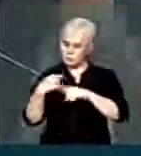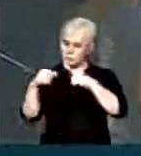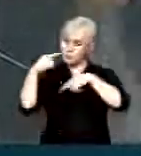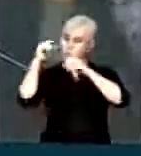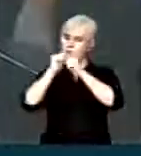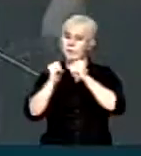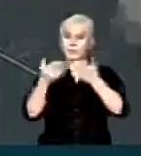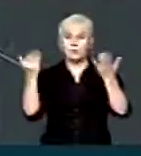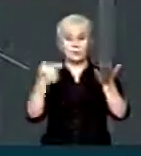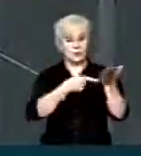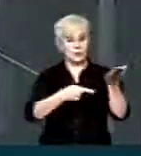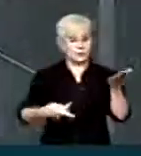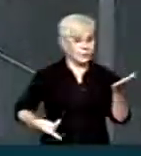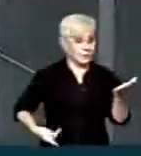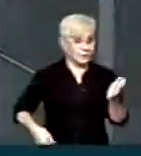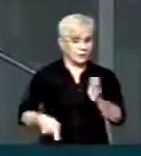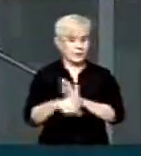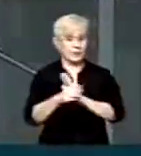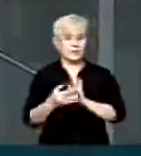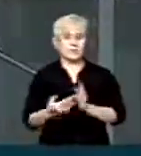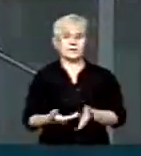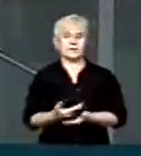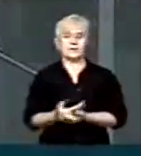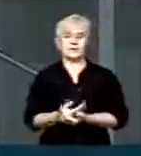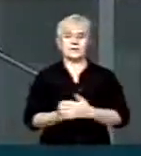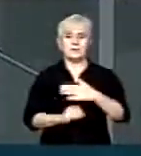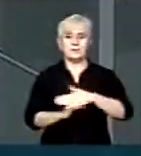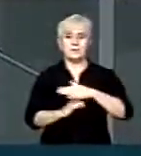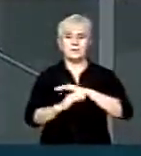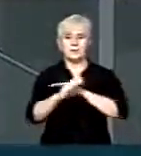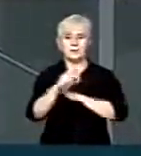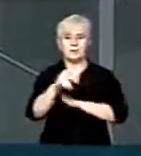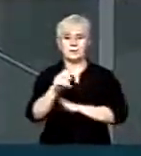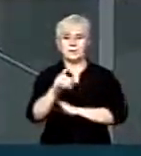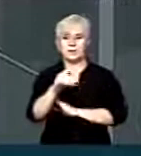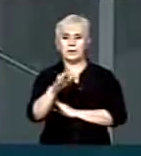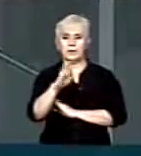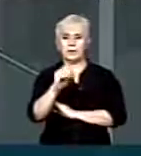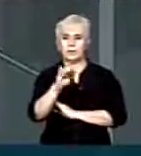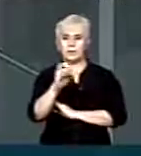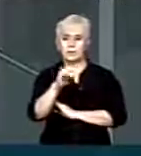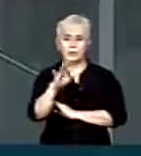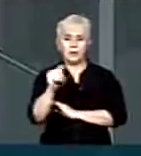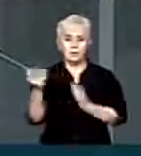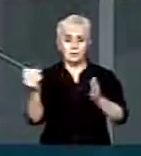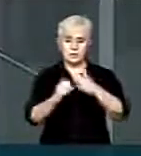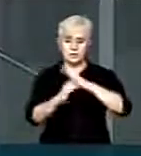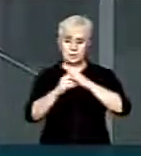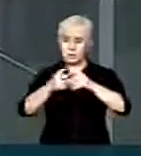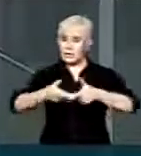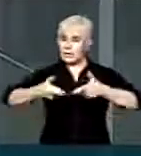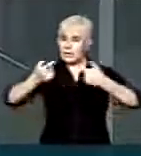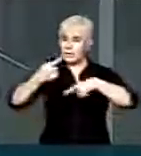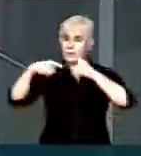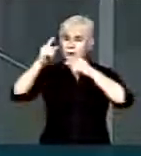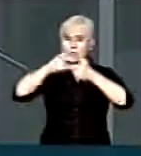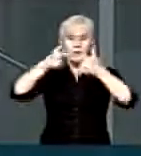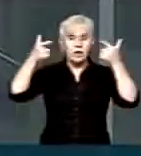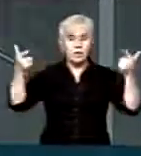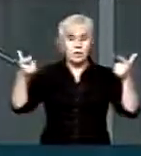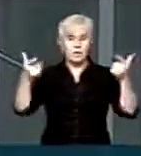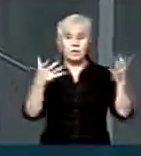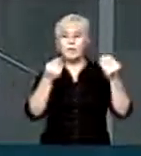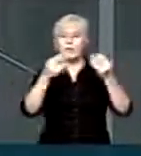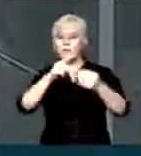espaços dentro da empresa chegando ao seu posto máximo de presidente A Petrobras cresceu, senhor presidente, quando alguns desejaram mal a ela